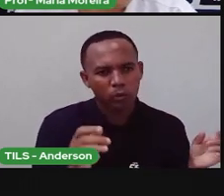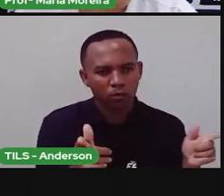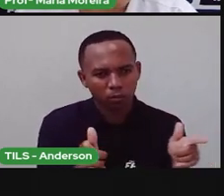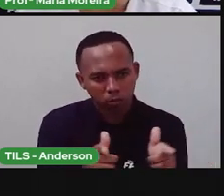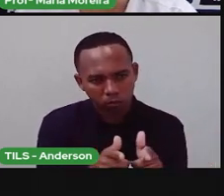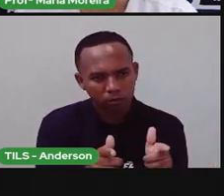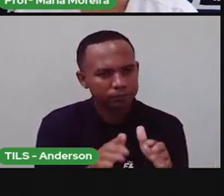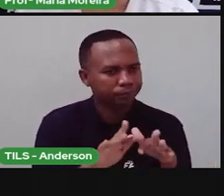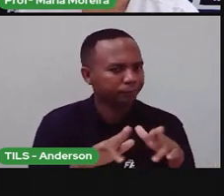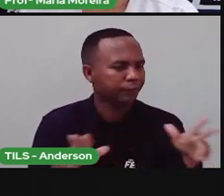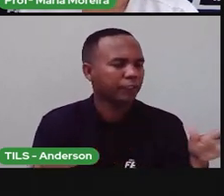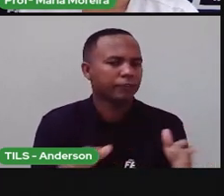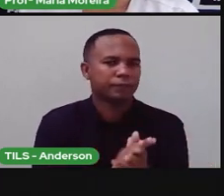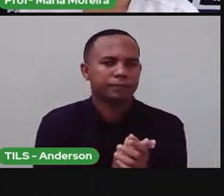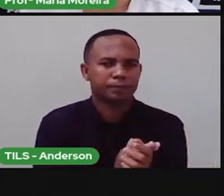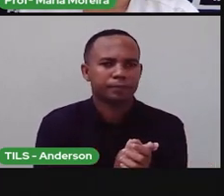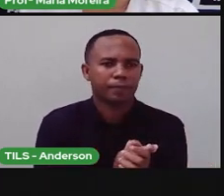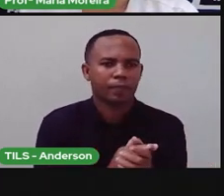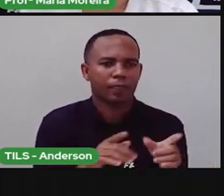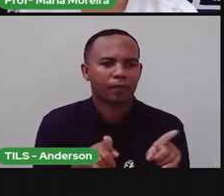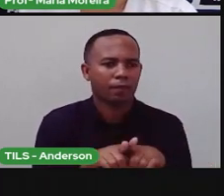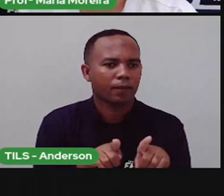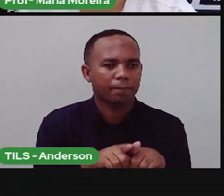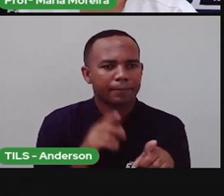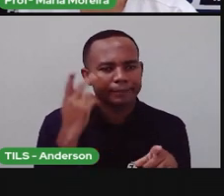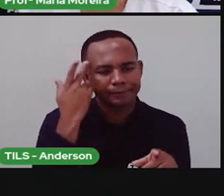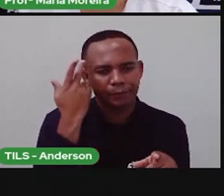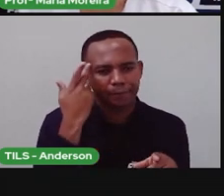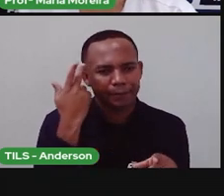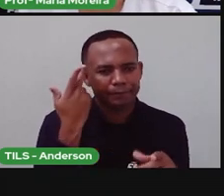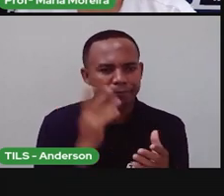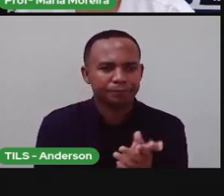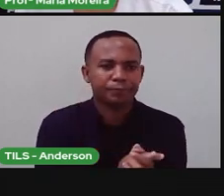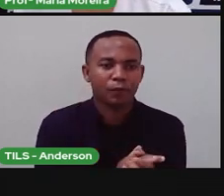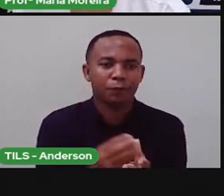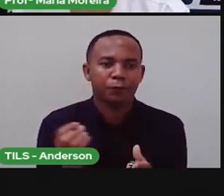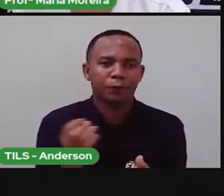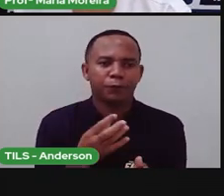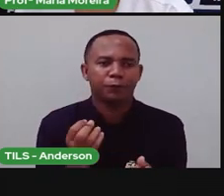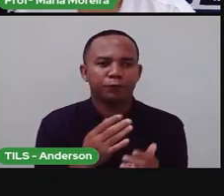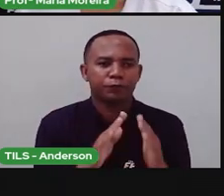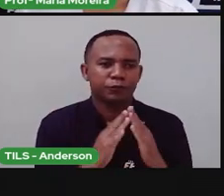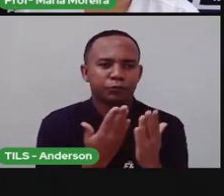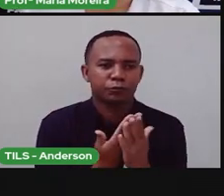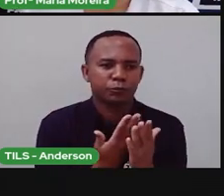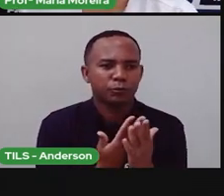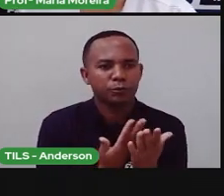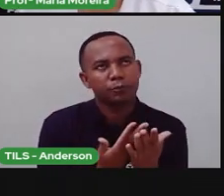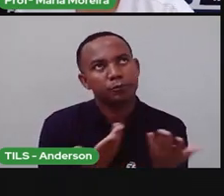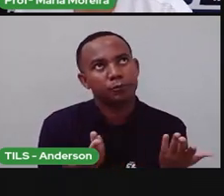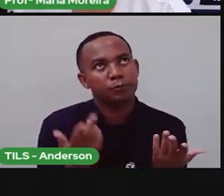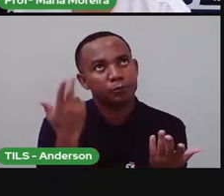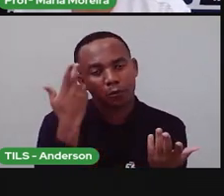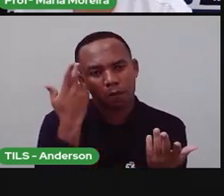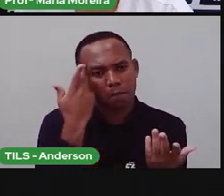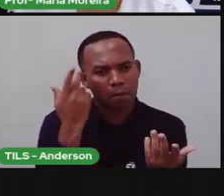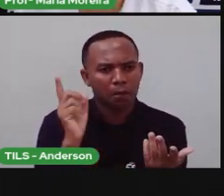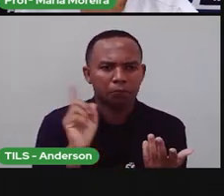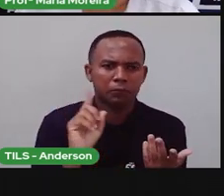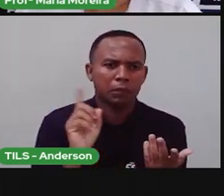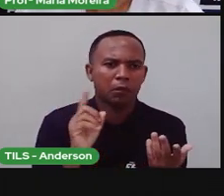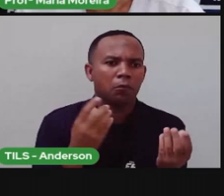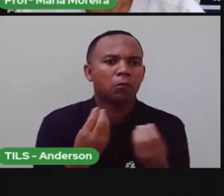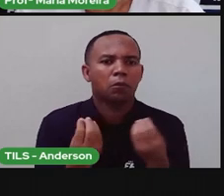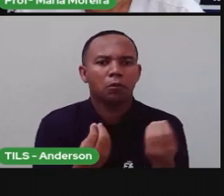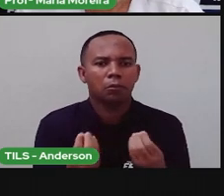na sala de aula. A sala de aula normal, né? Aqui estamos no nosso novo normal, que não é tão normal assim, mas vamos